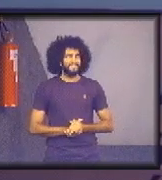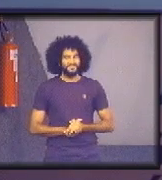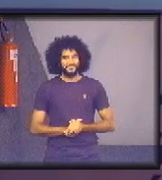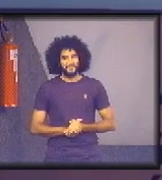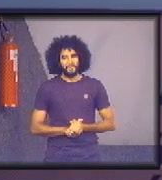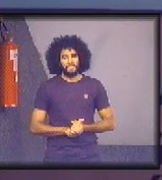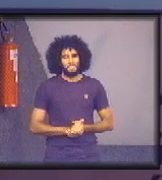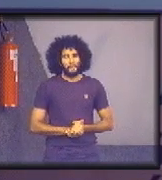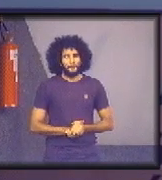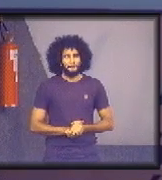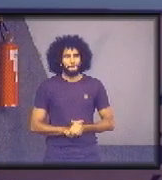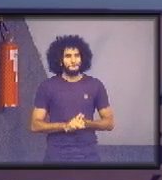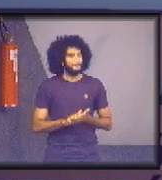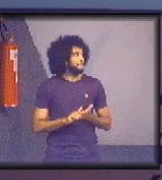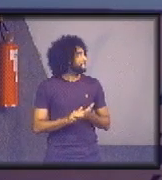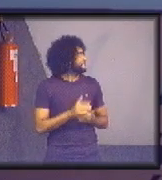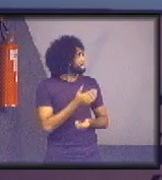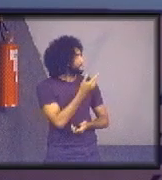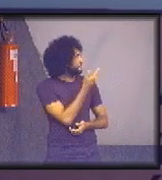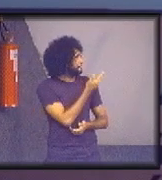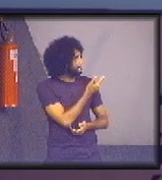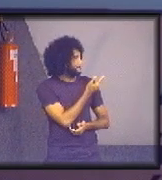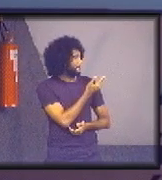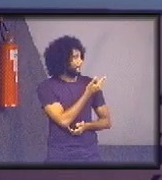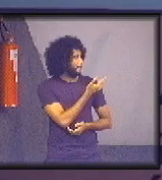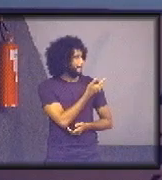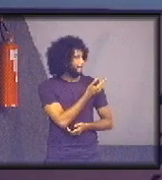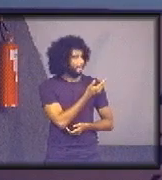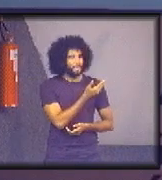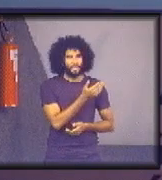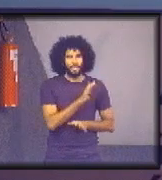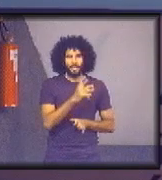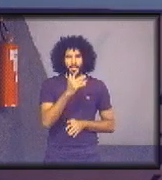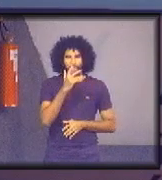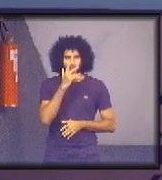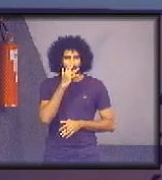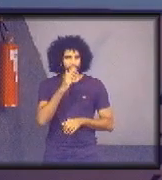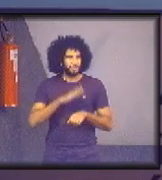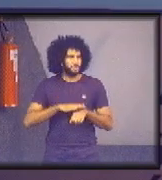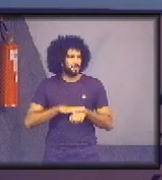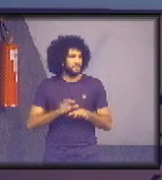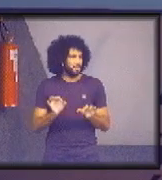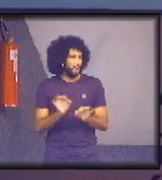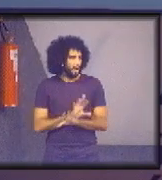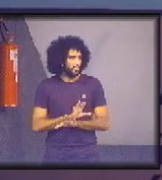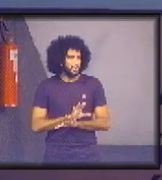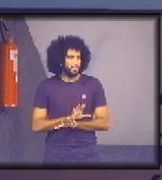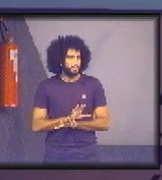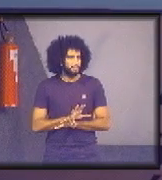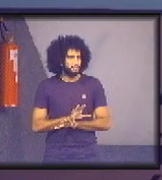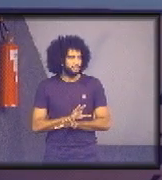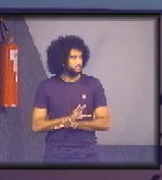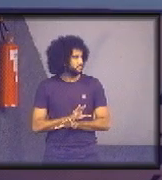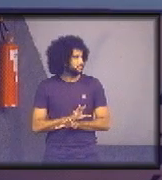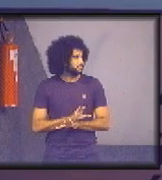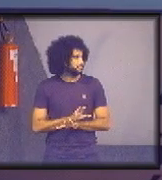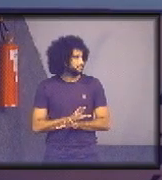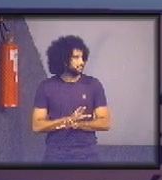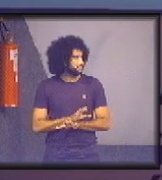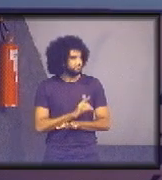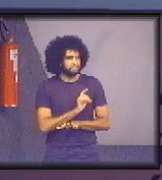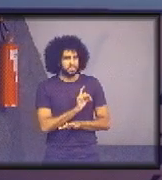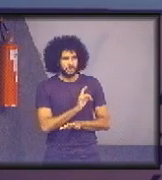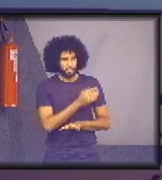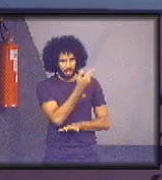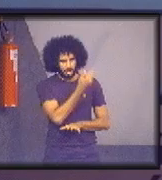O sistema PLS-JUD... Acho que acabou o tempo, gente. Acho que... Só vou ler mais essa, e aí